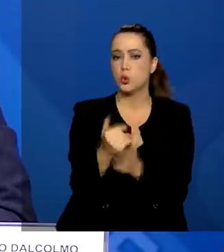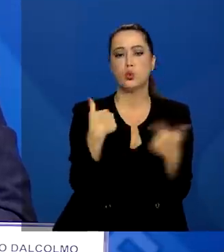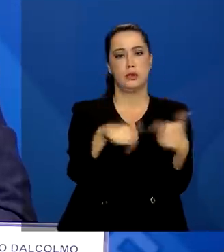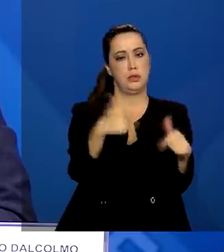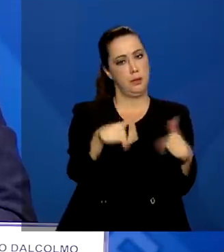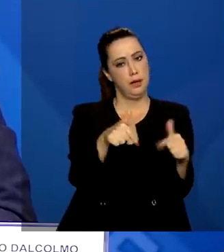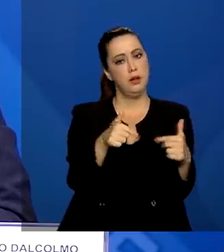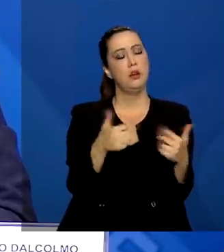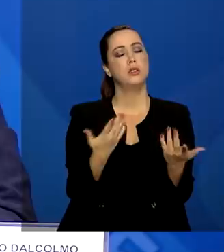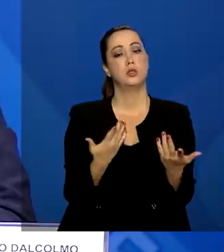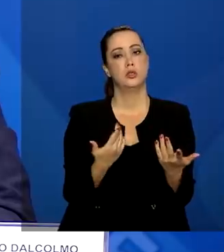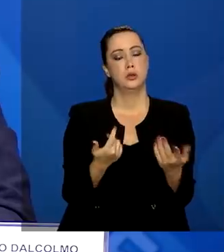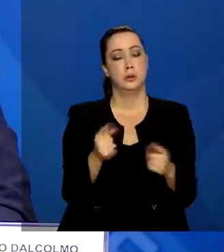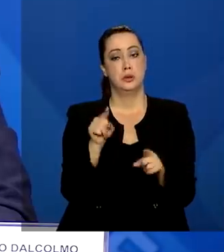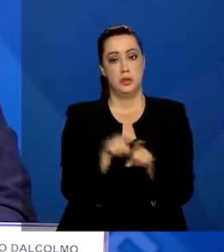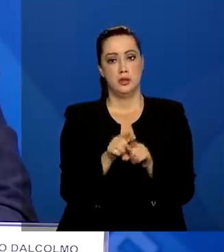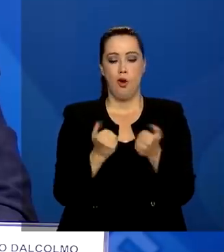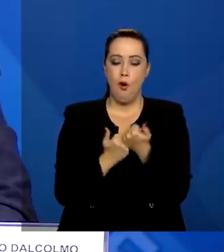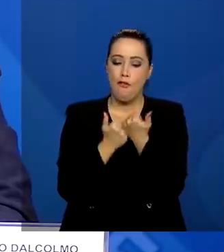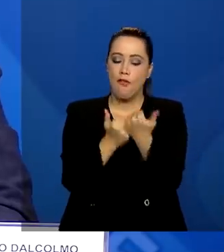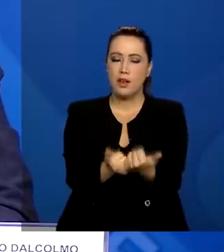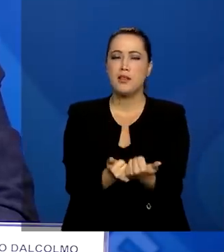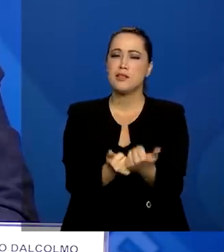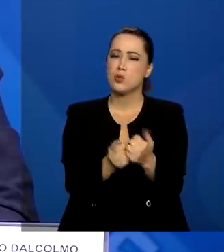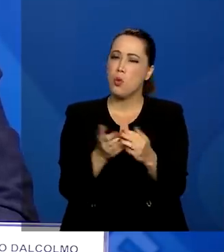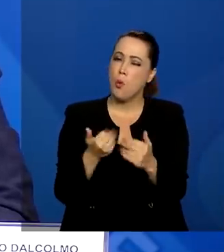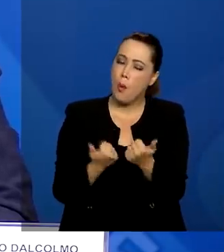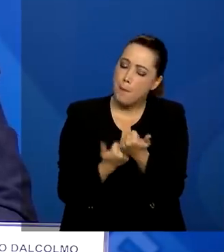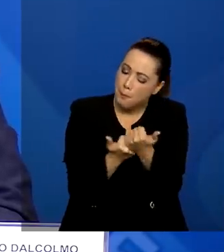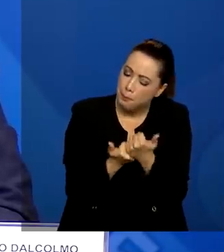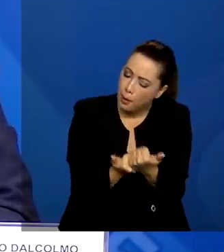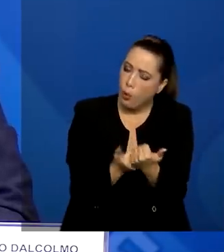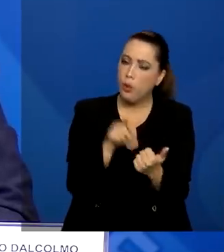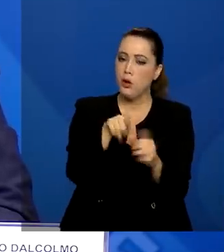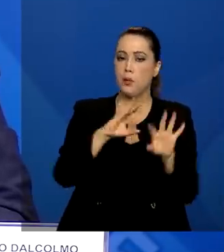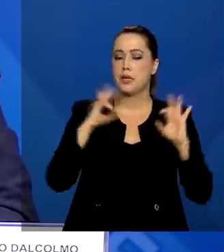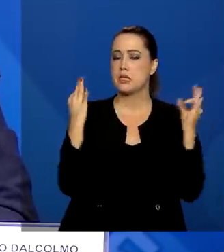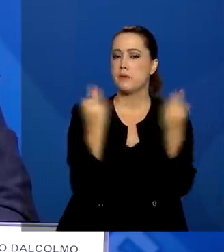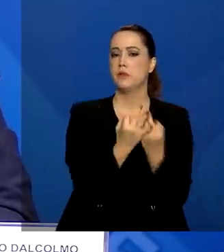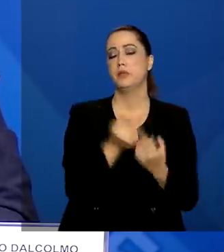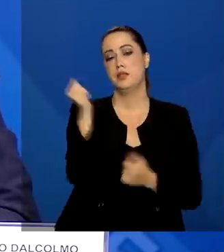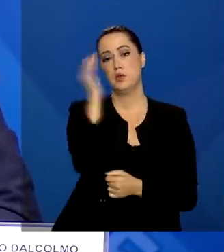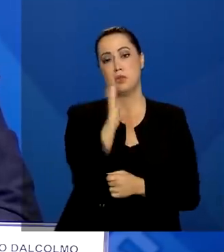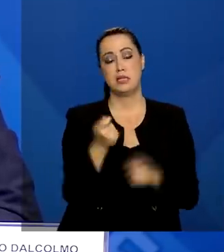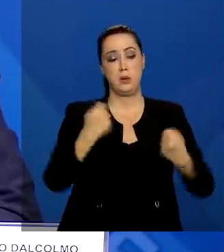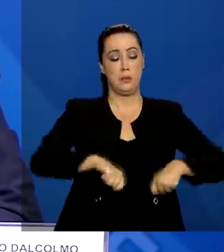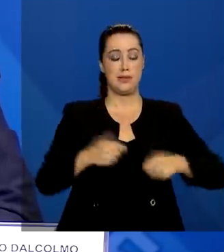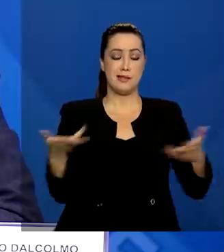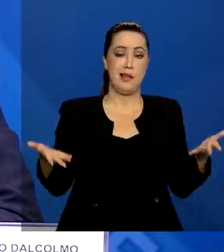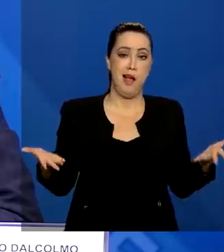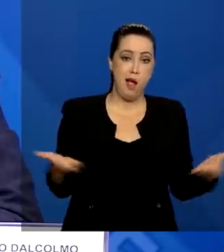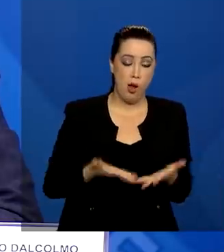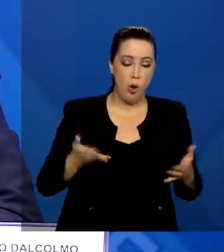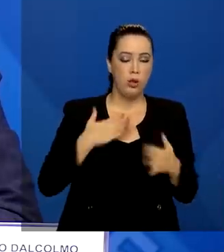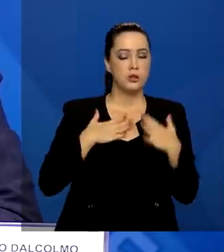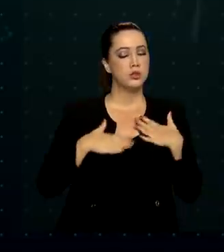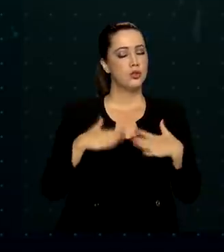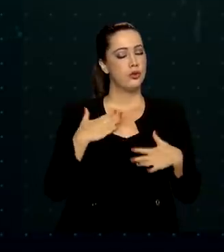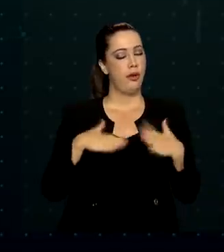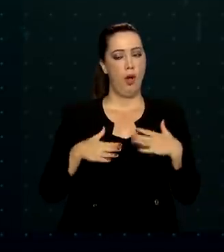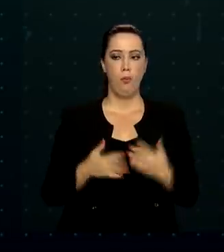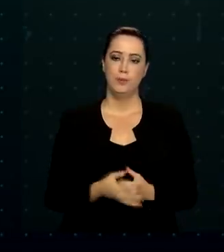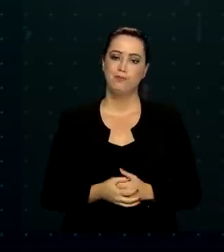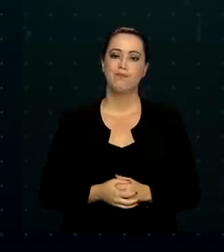oferecer um colchão de amortecimento para as famílias brasileiras que precisam nesse momento de tranquilidade.